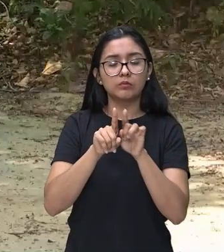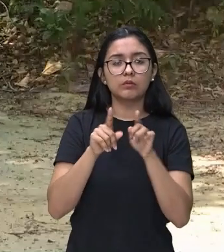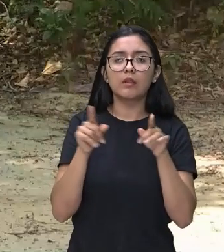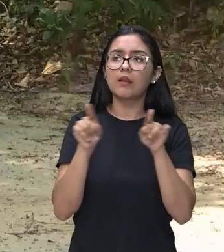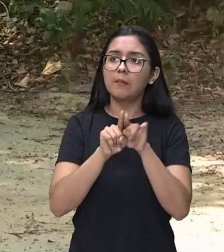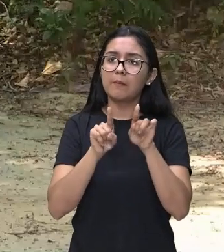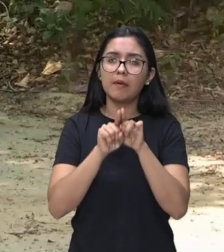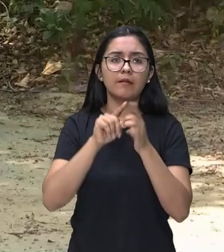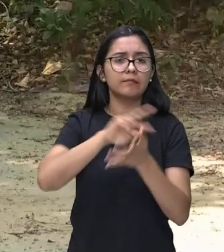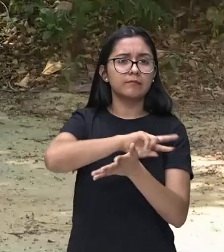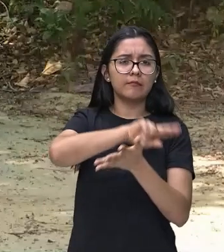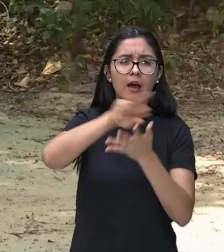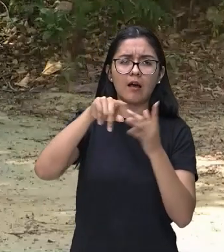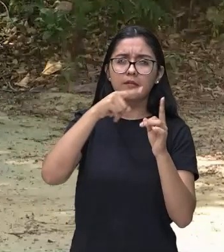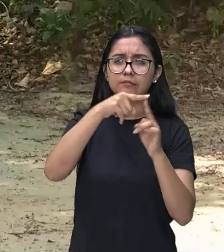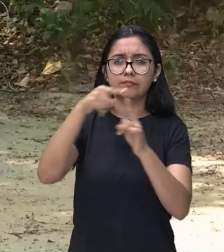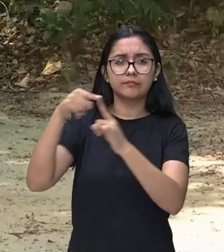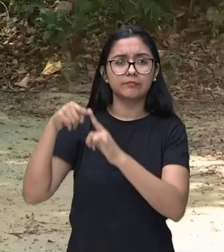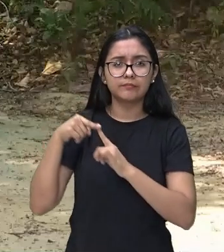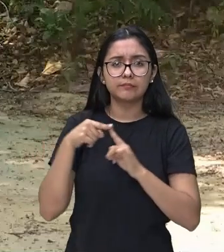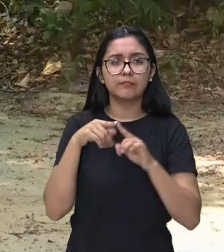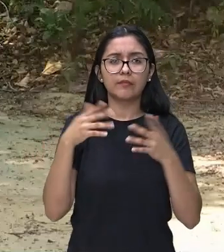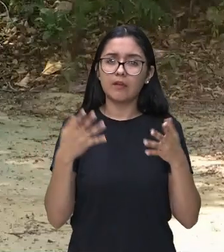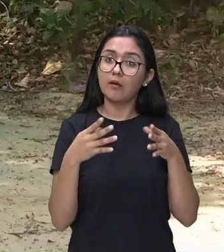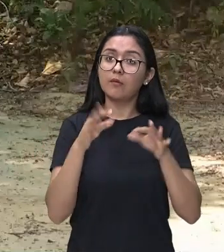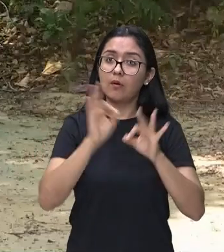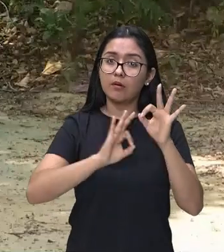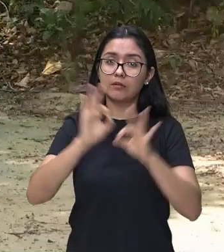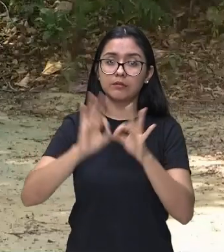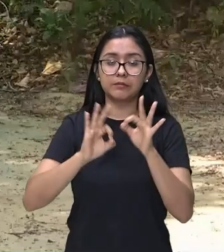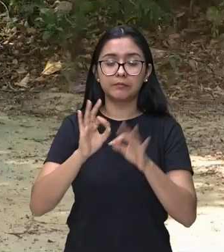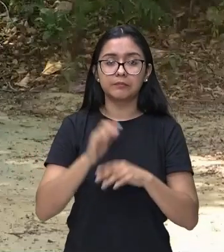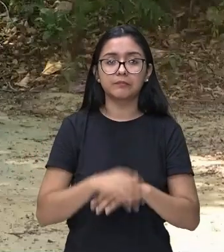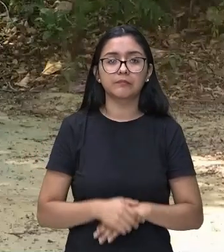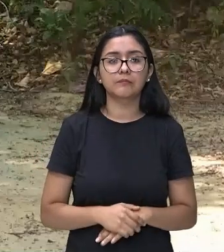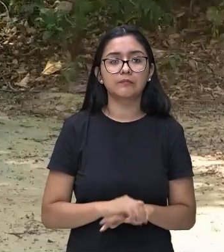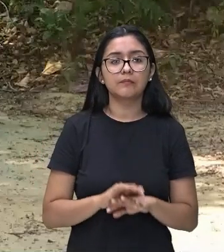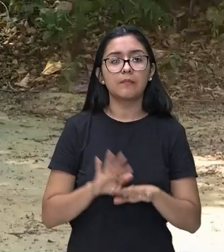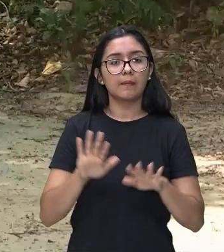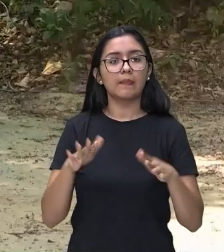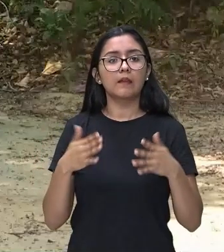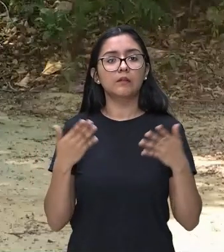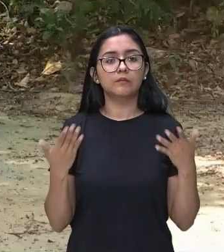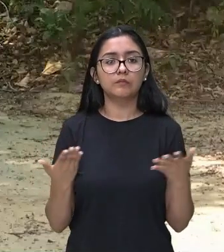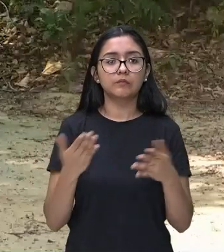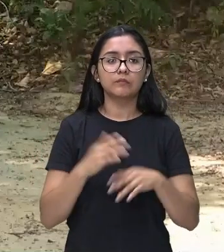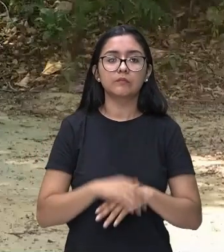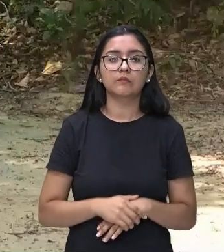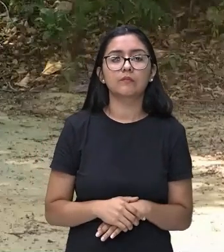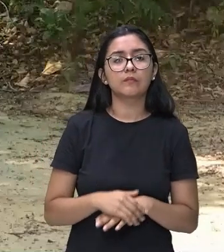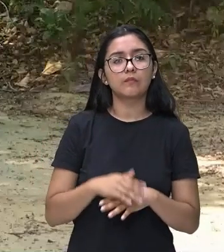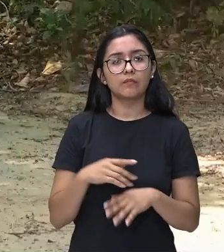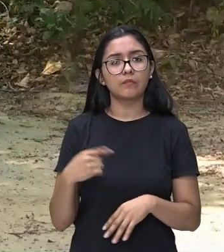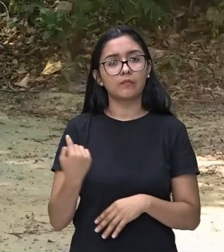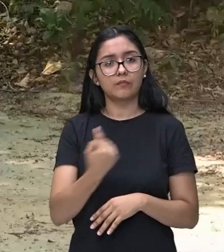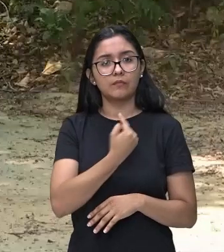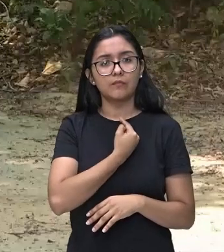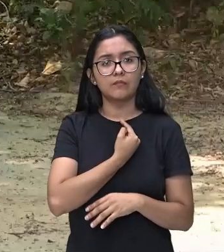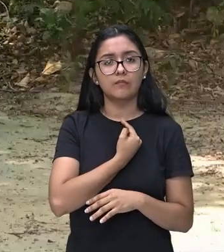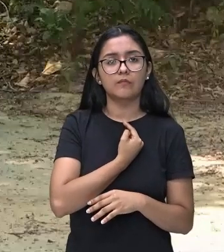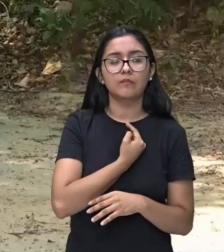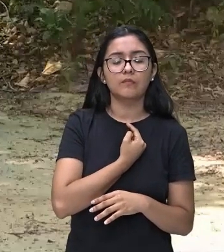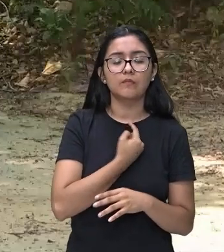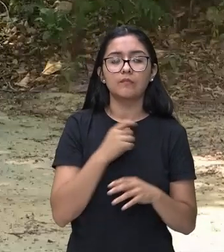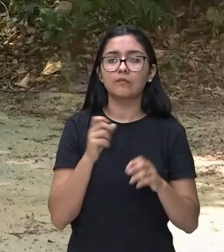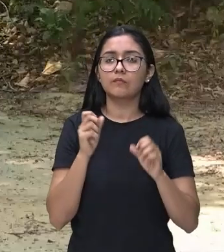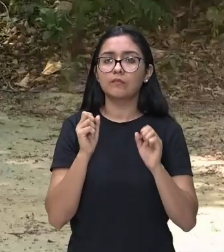ruídos, né? A partir do momento que eles estejam organizados. Então, a gente vai falar para que aconteça o